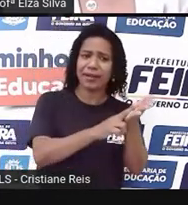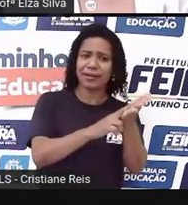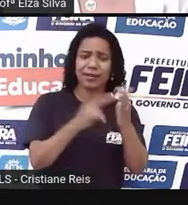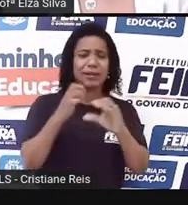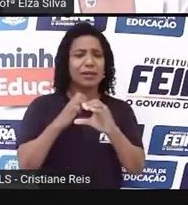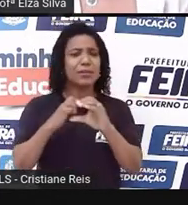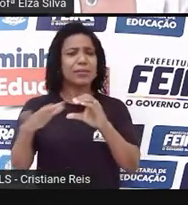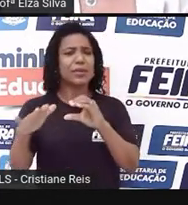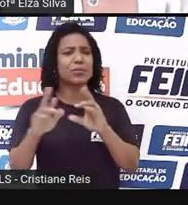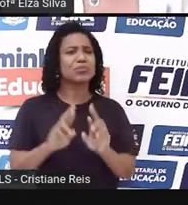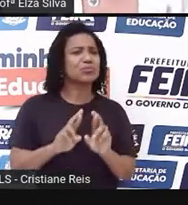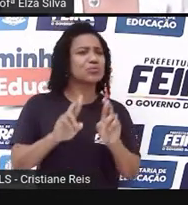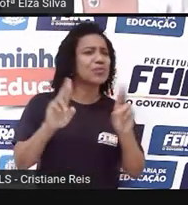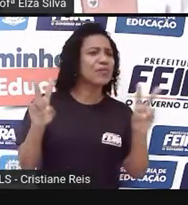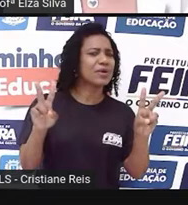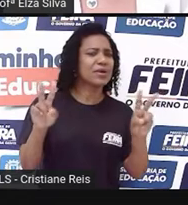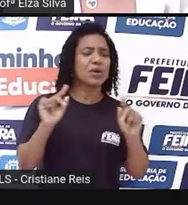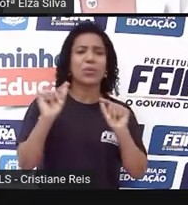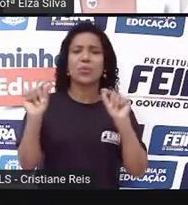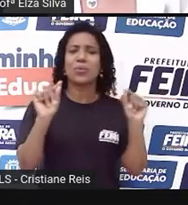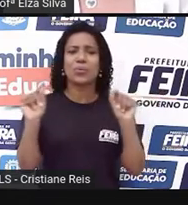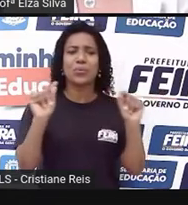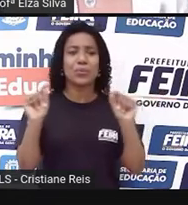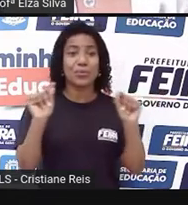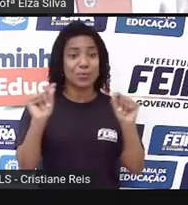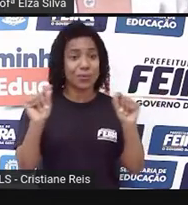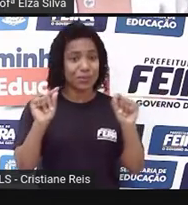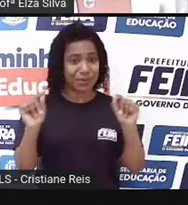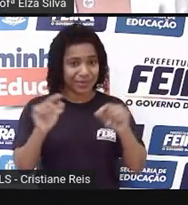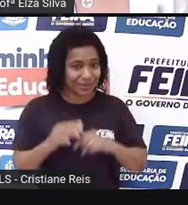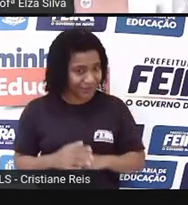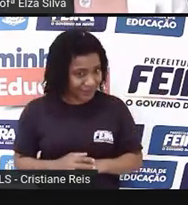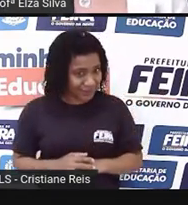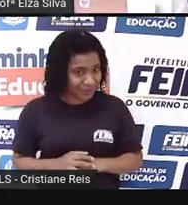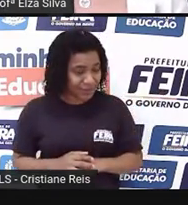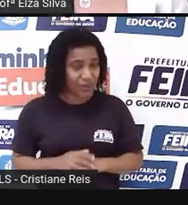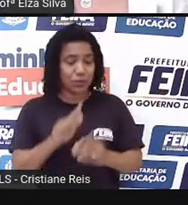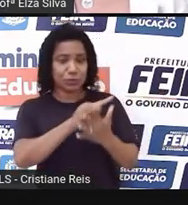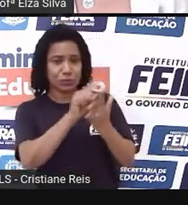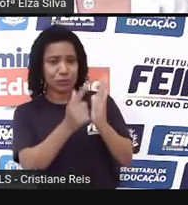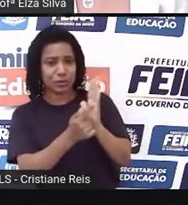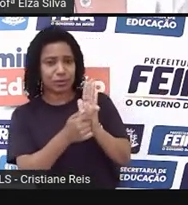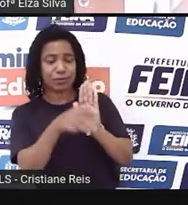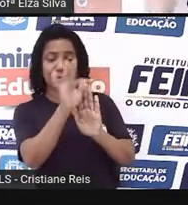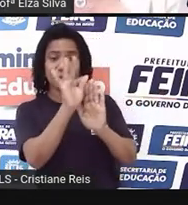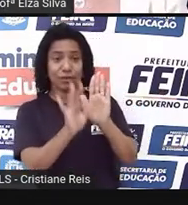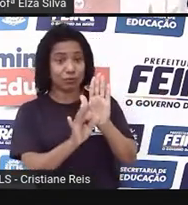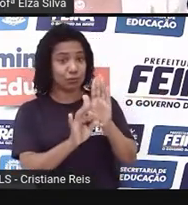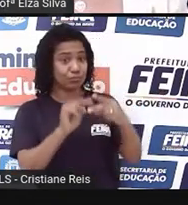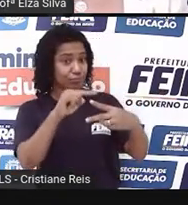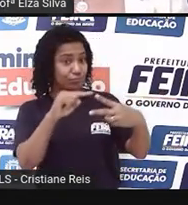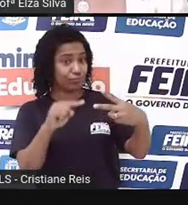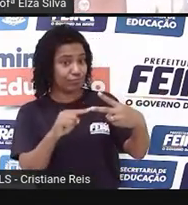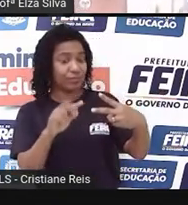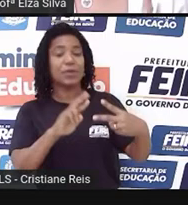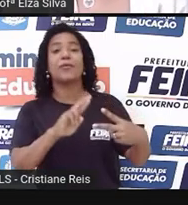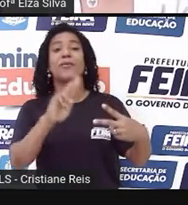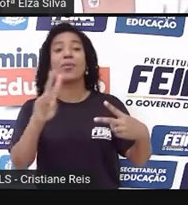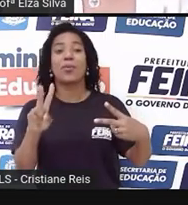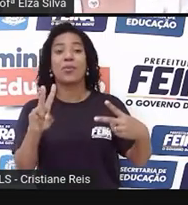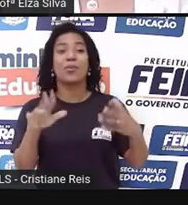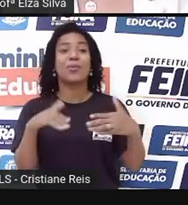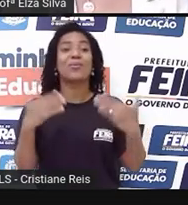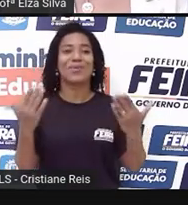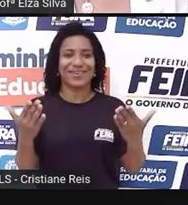email? Será que existem diferenças entre esses dois gêneros textuais? Então vamos comigo, que é